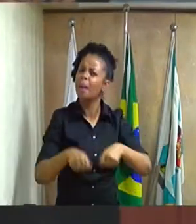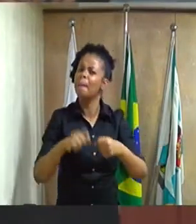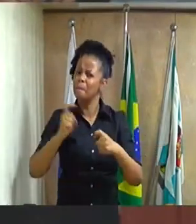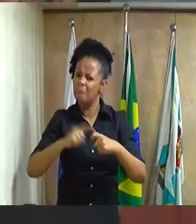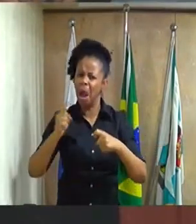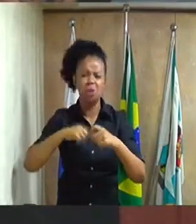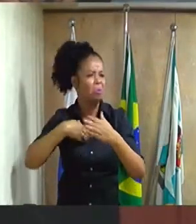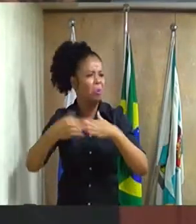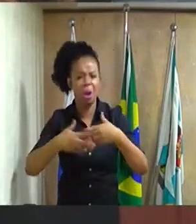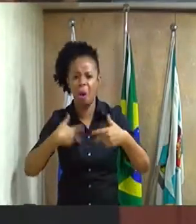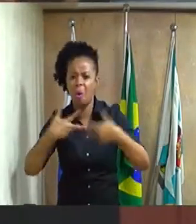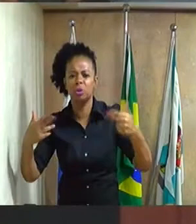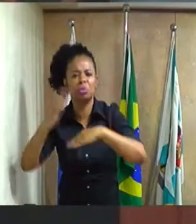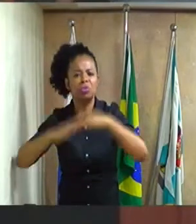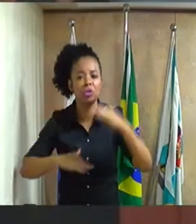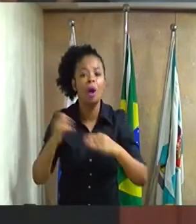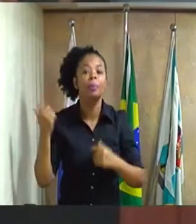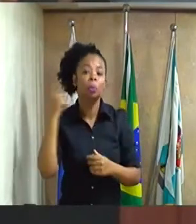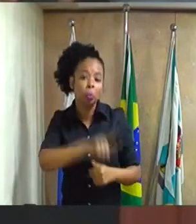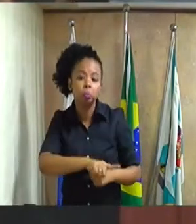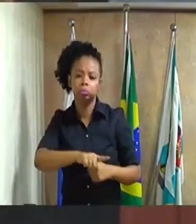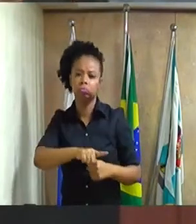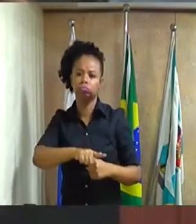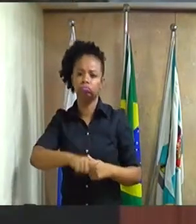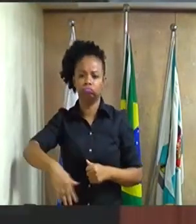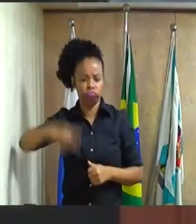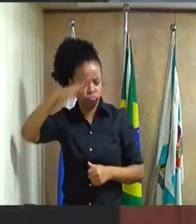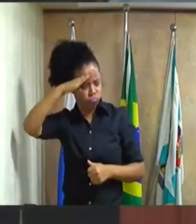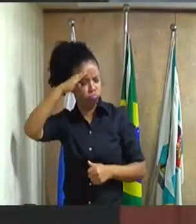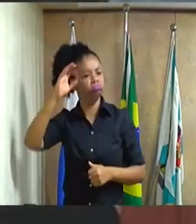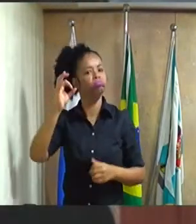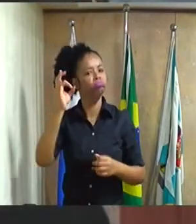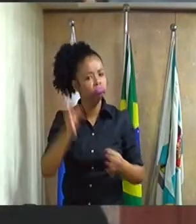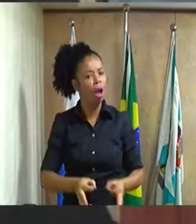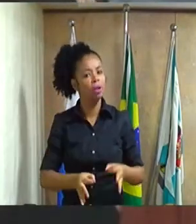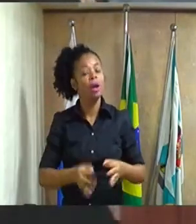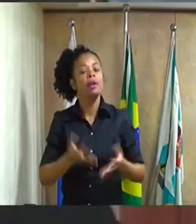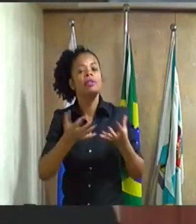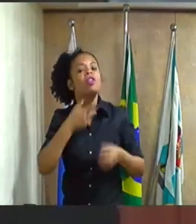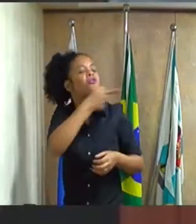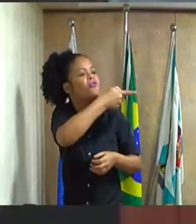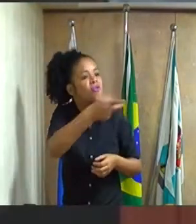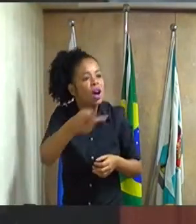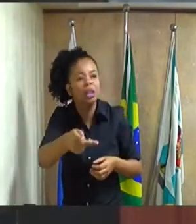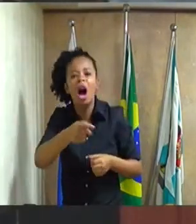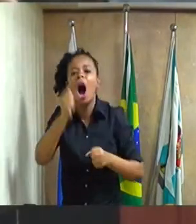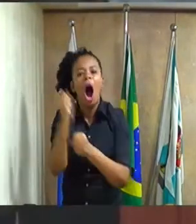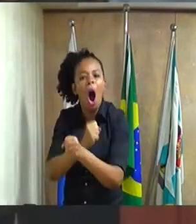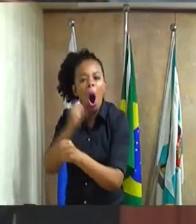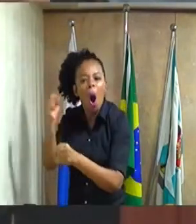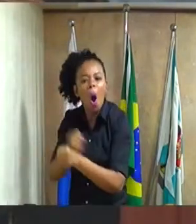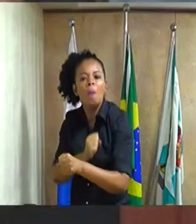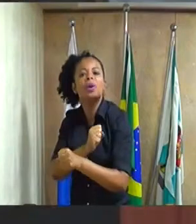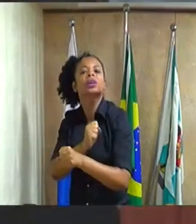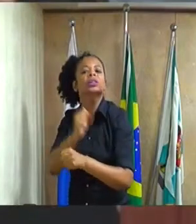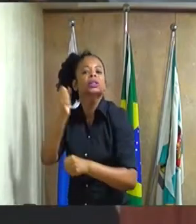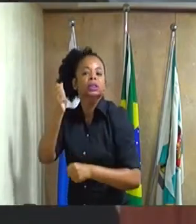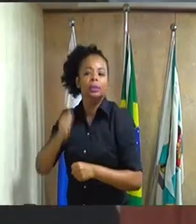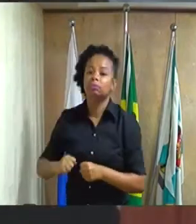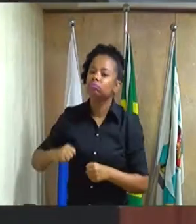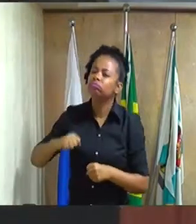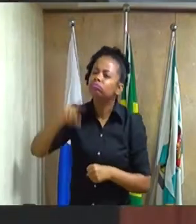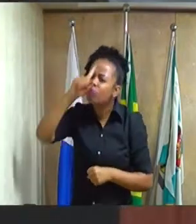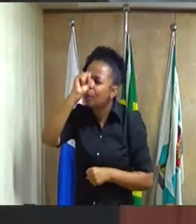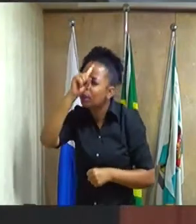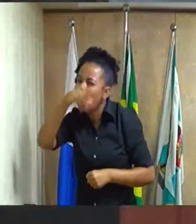vou terminar, seu presidente, eu quero dizer por derradeiro que essa obra também da maternidade